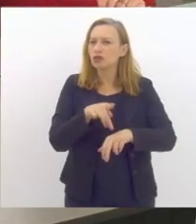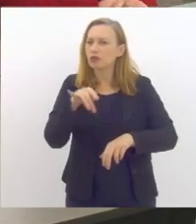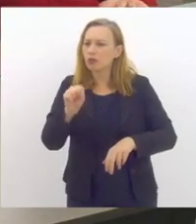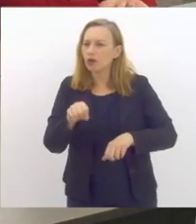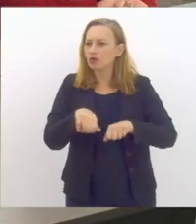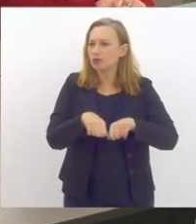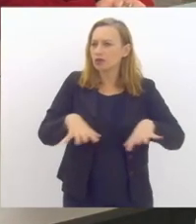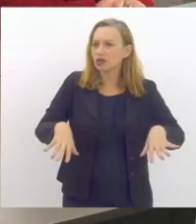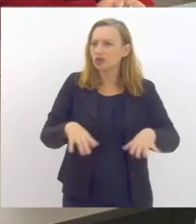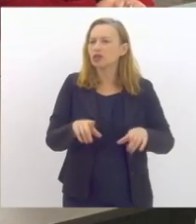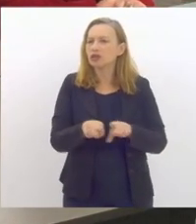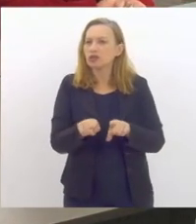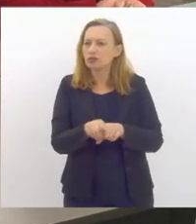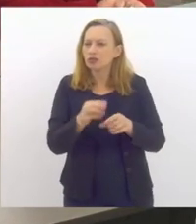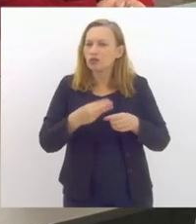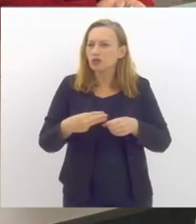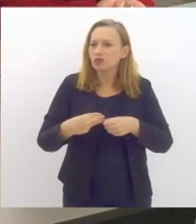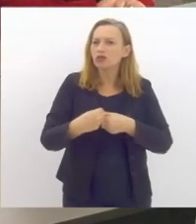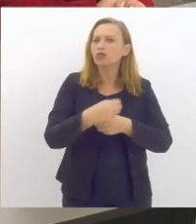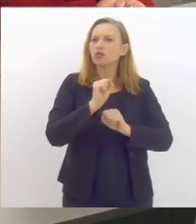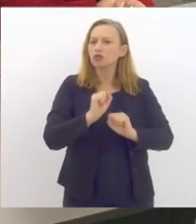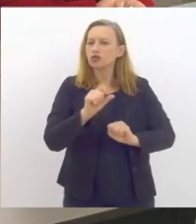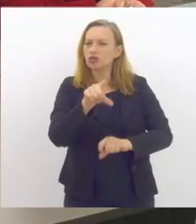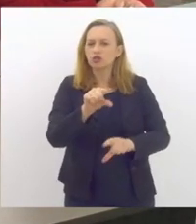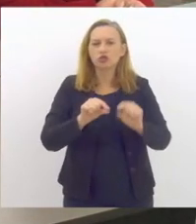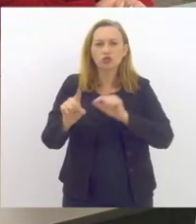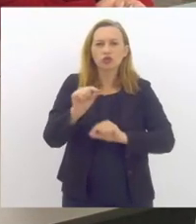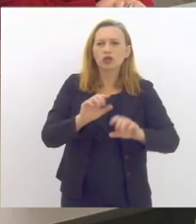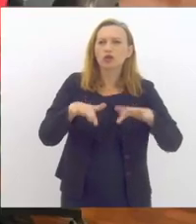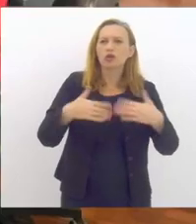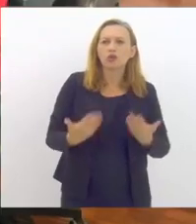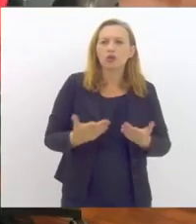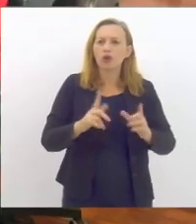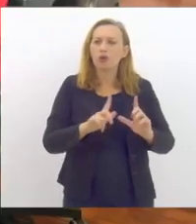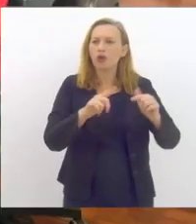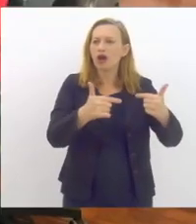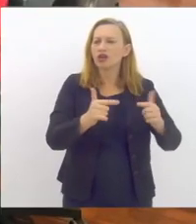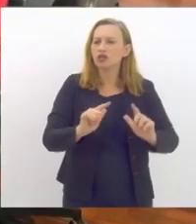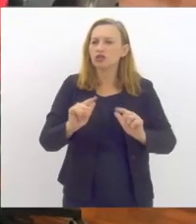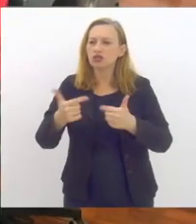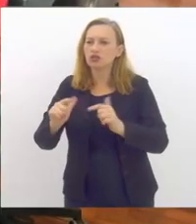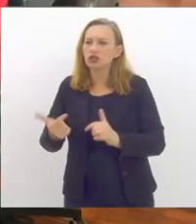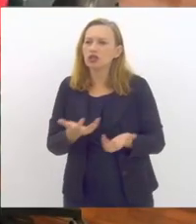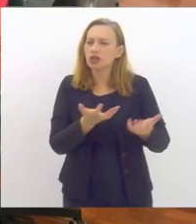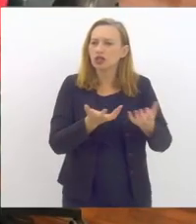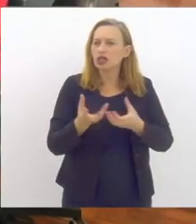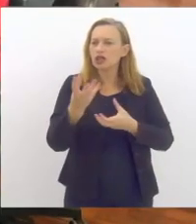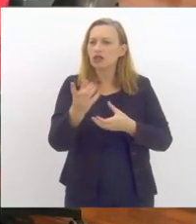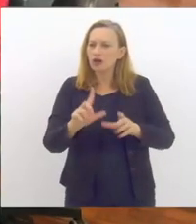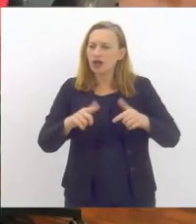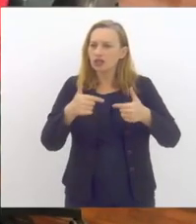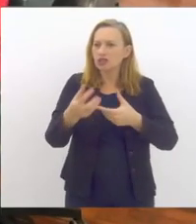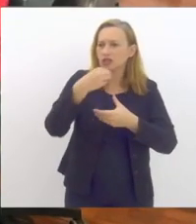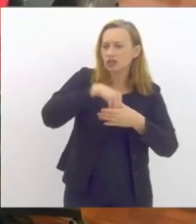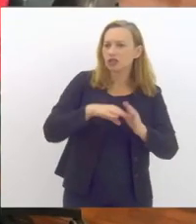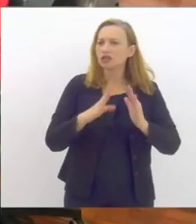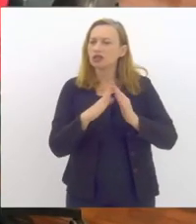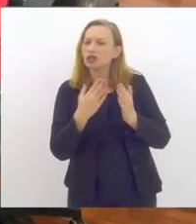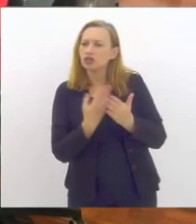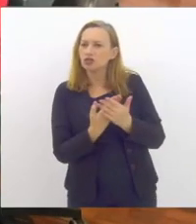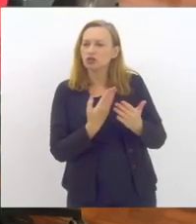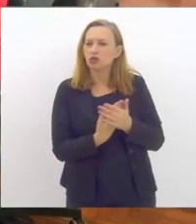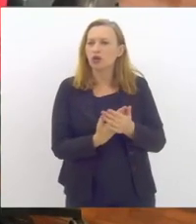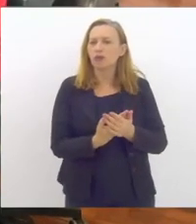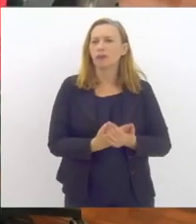os municípios de toda a federação podiam escolher quais outras ações gostariam de desempenhar segundo o diagnóstico situacional.